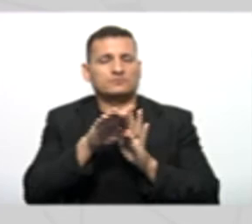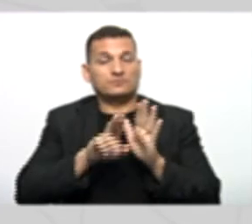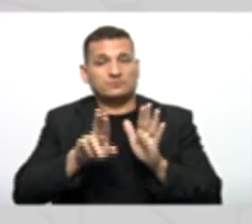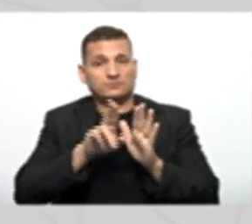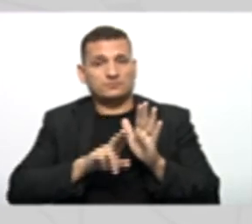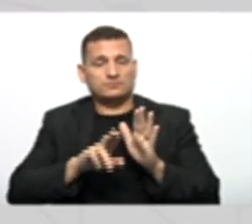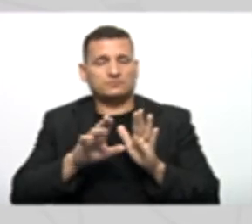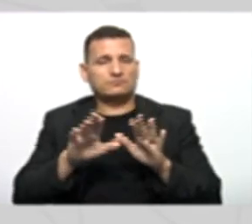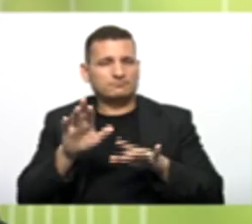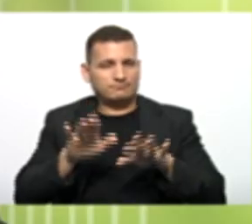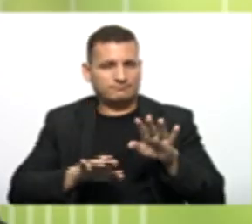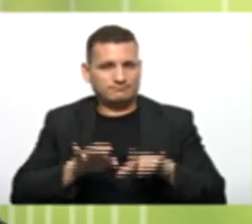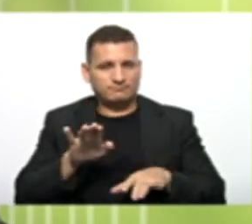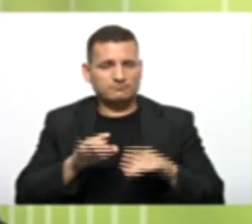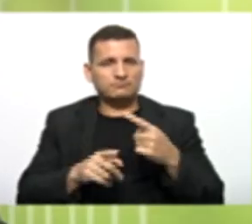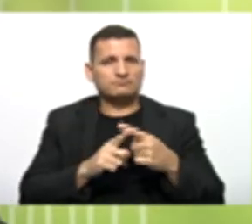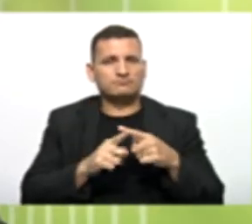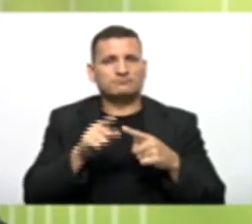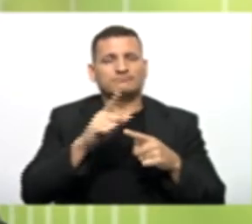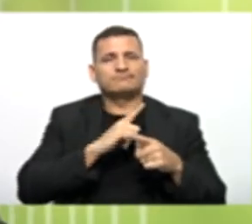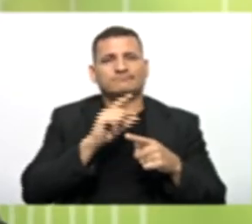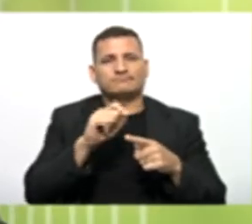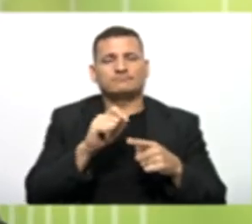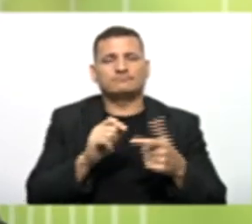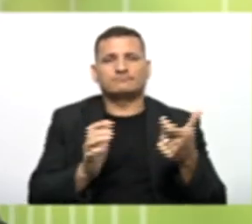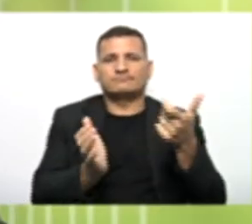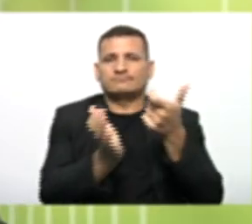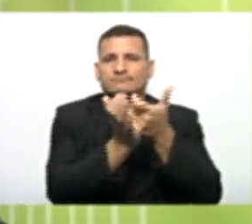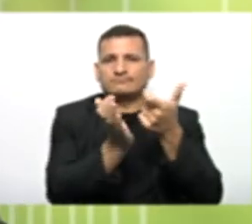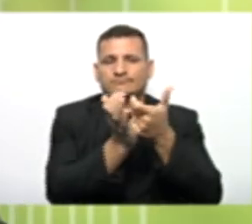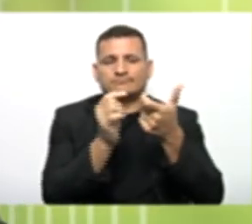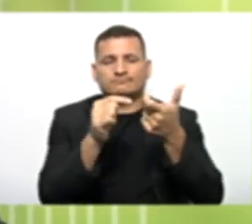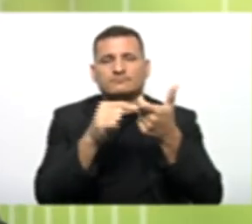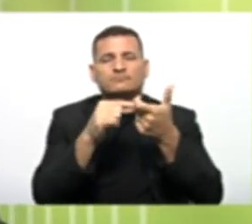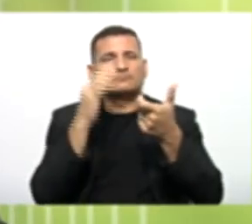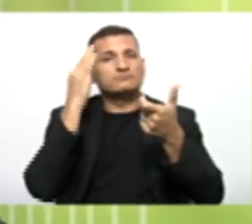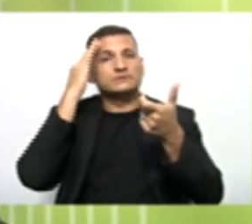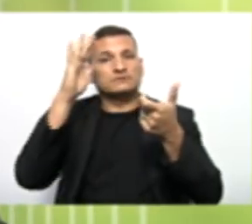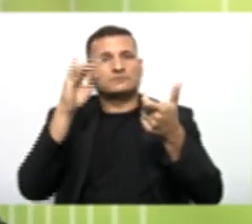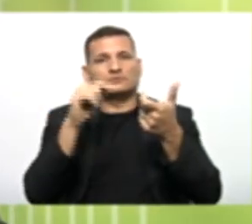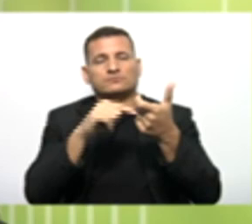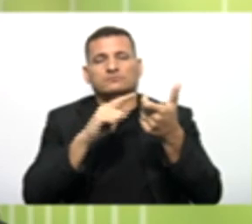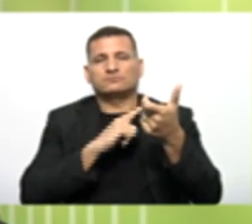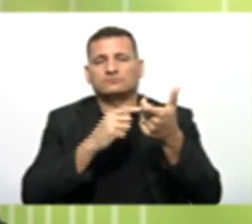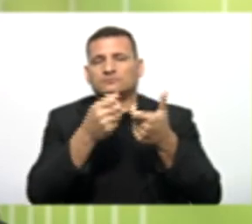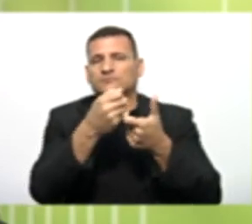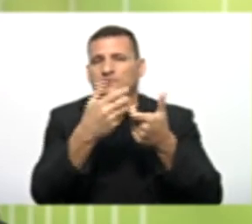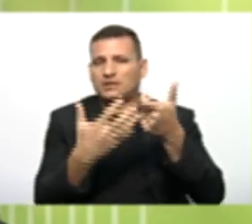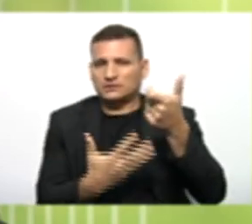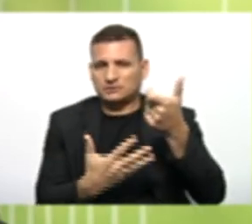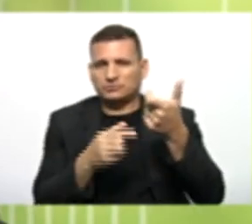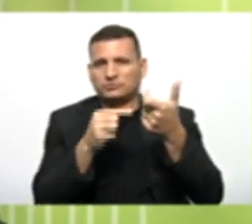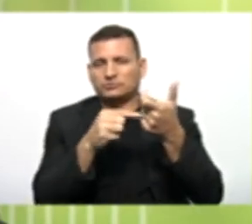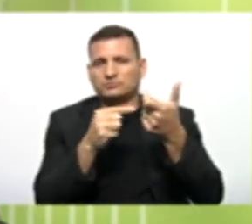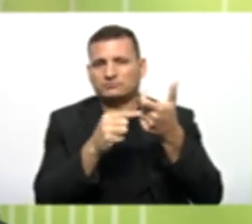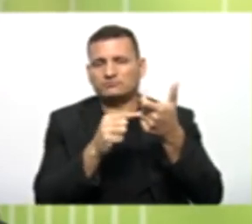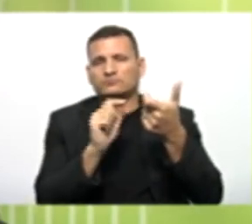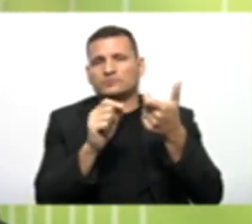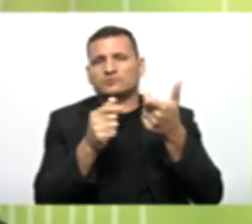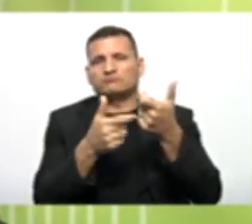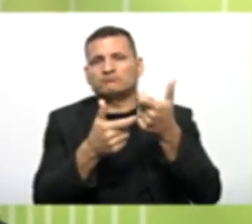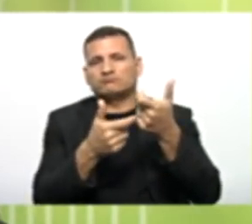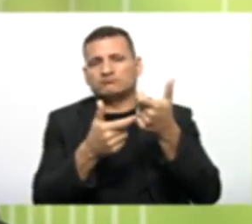Por quê? Porque você vai ter Aquela classe pai Certo? Que é a classe Que vai possuir Características Em comum Das